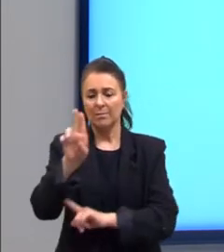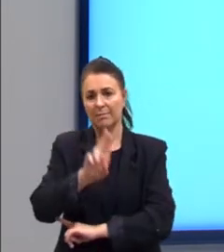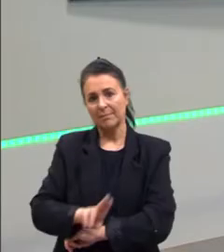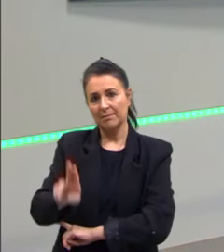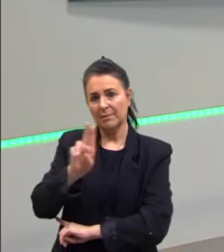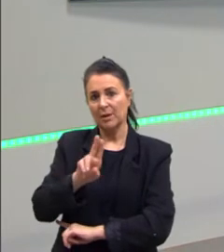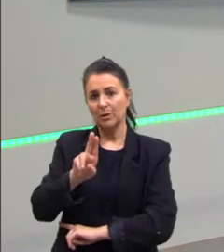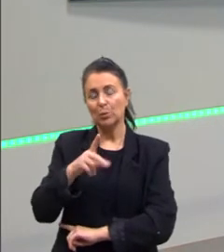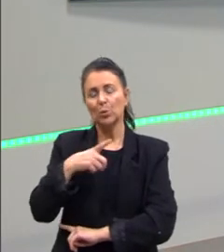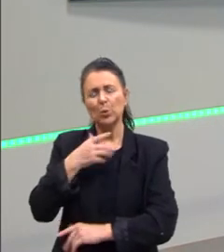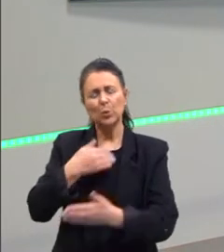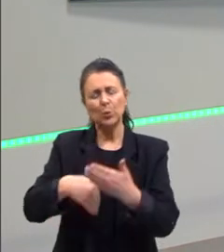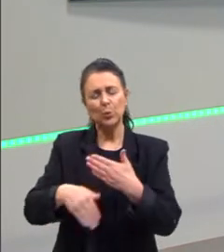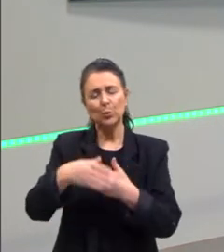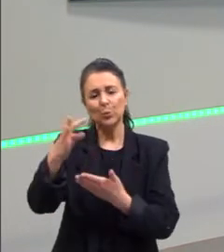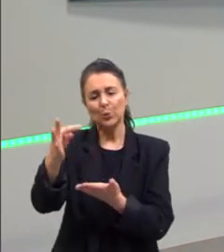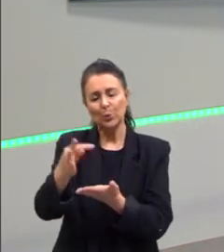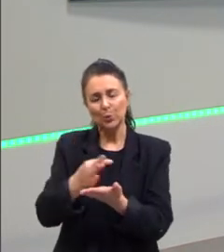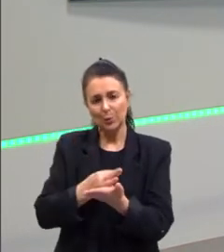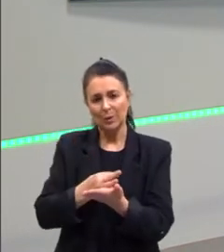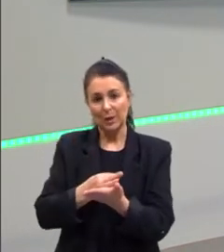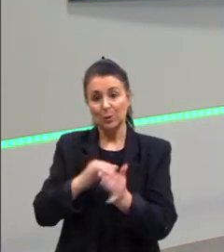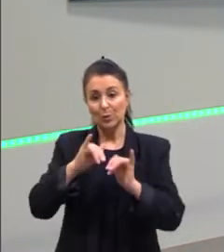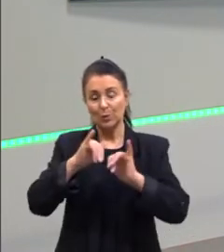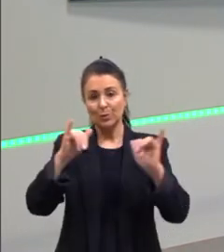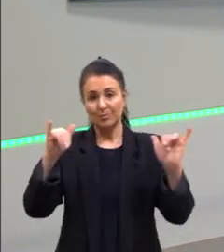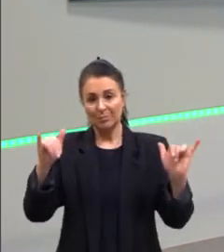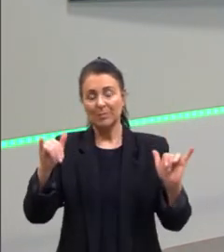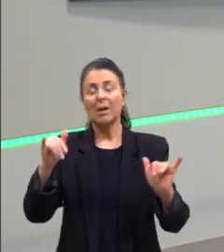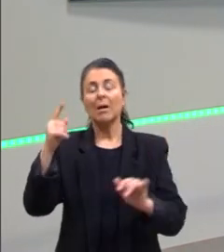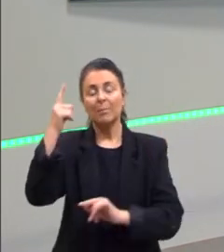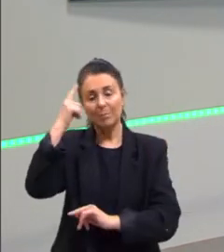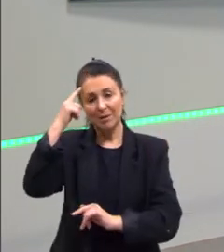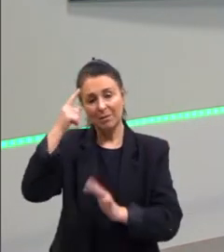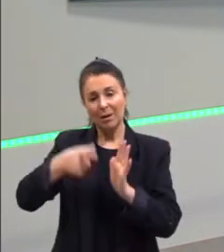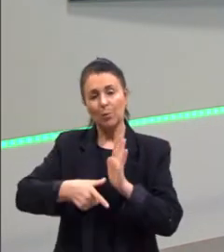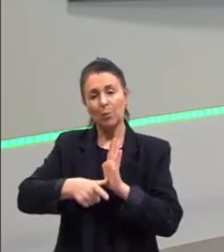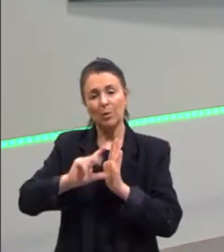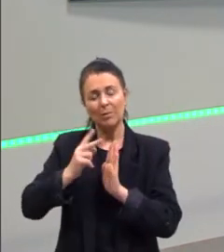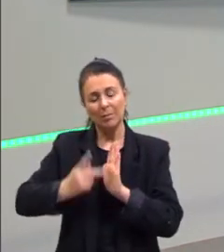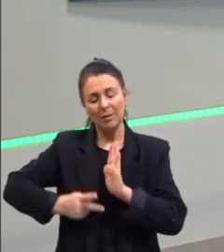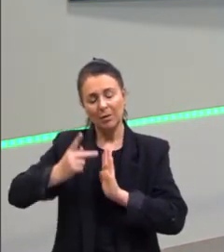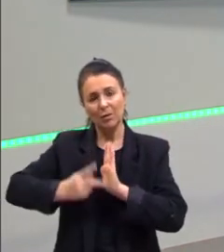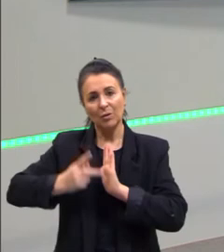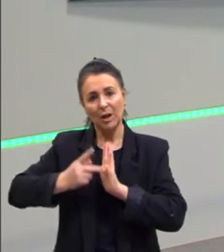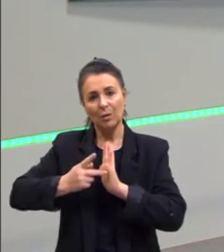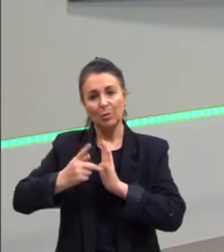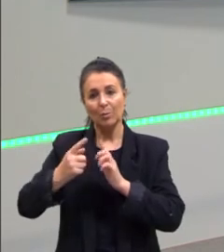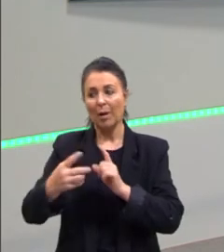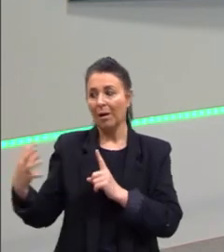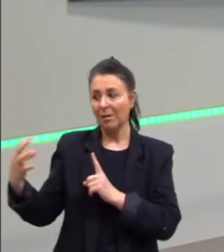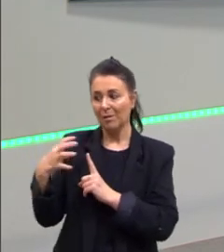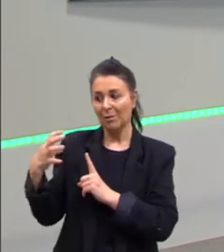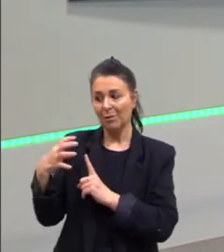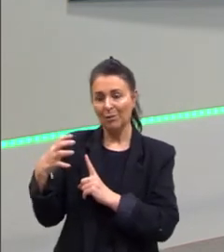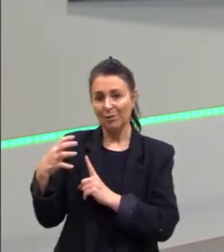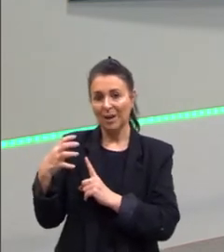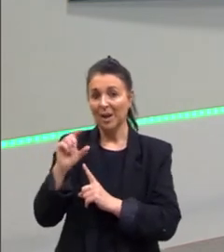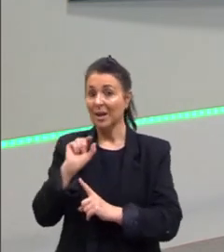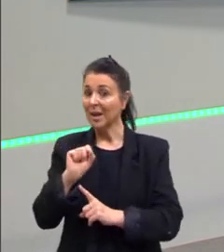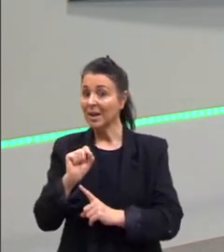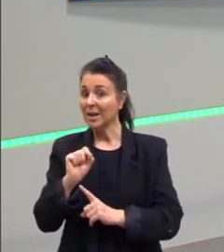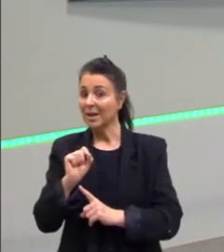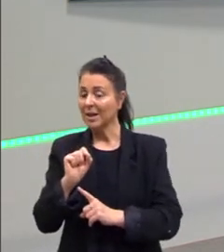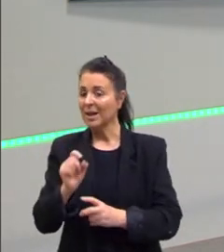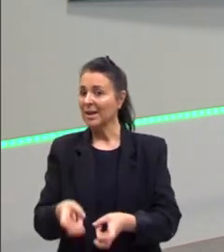texto publicitário, ele é pensado, é planejado para atingir o receptor.